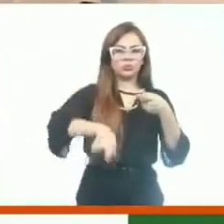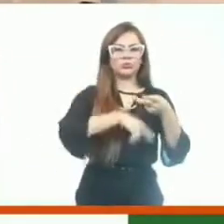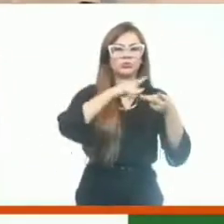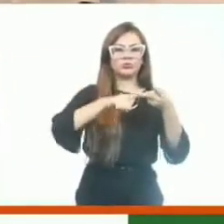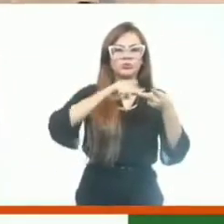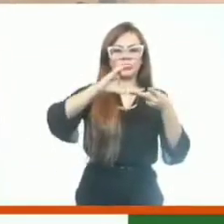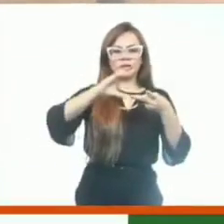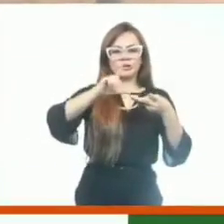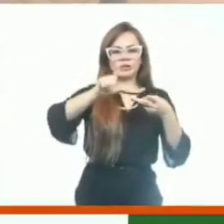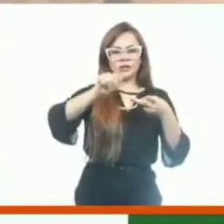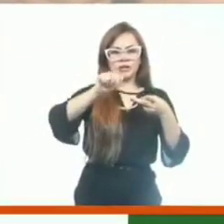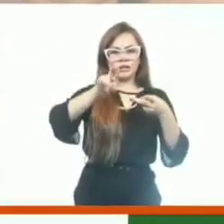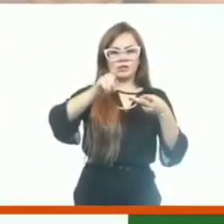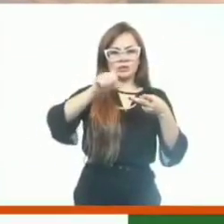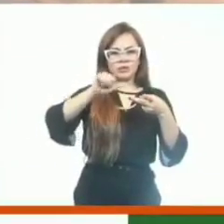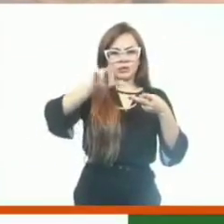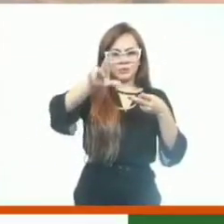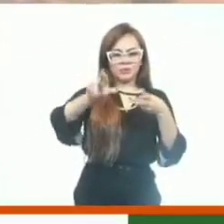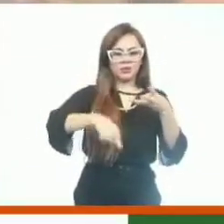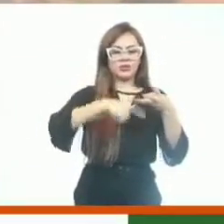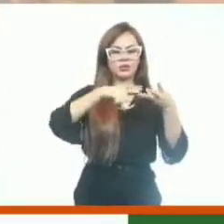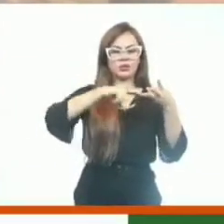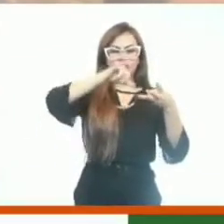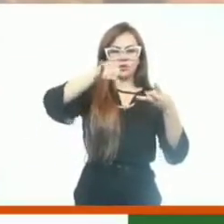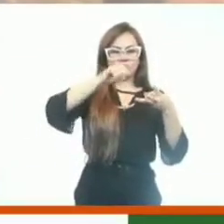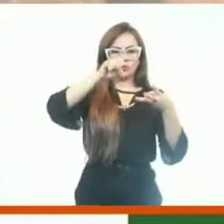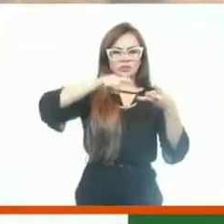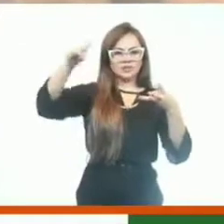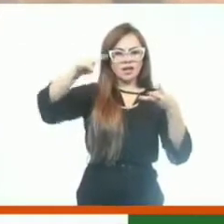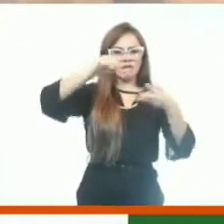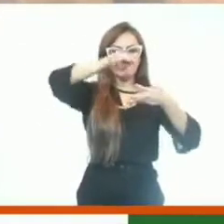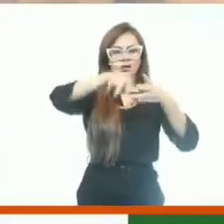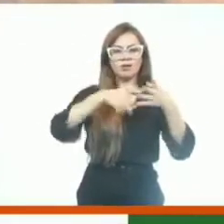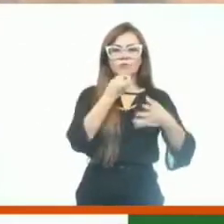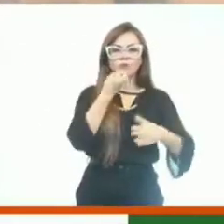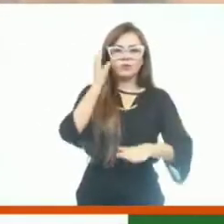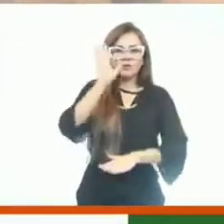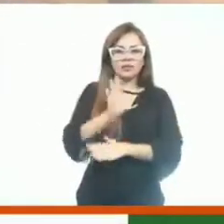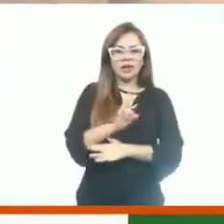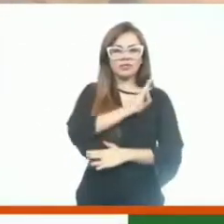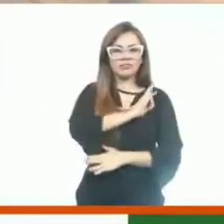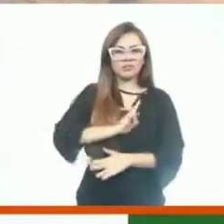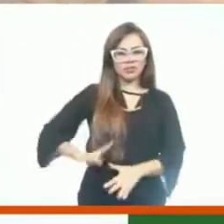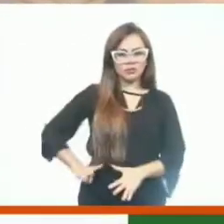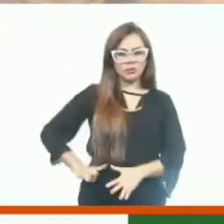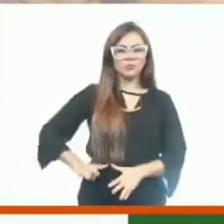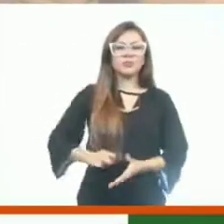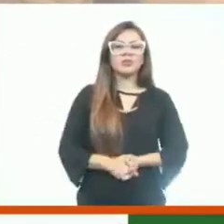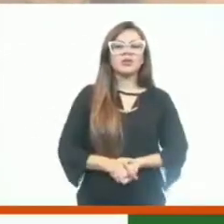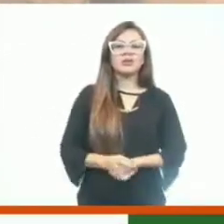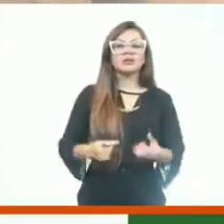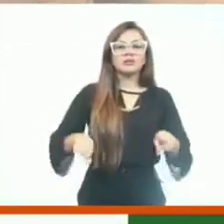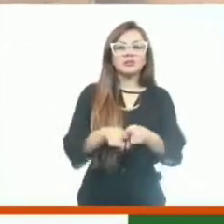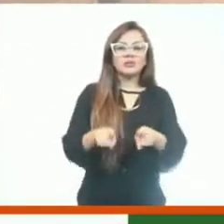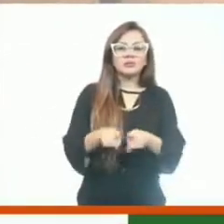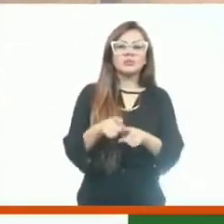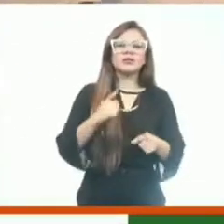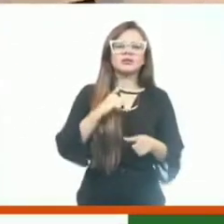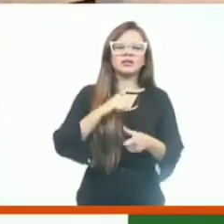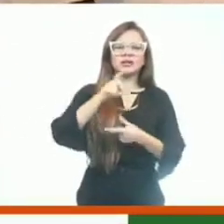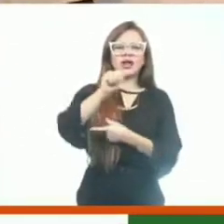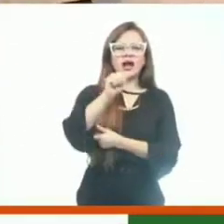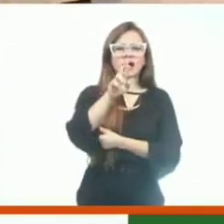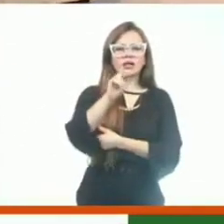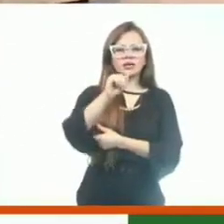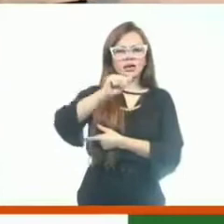Claudemir Silveira e o Zé Wilson. Boa tarde aos vereadores. E aqui, Alexandre, estamos com o Ariel, com o